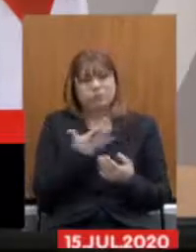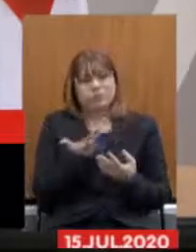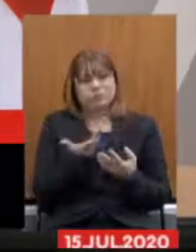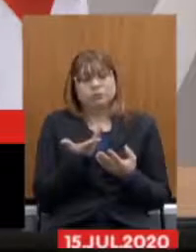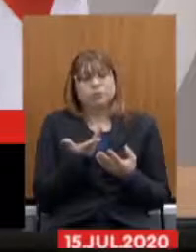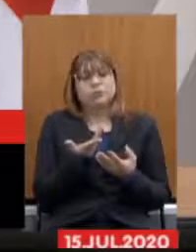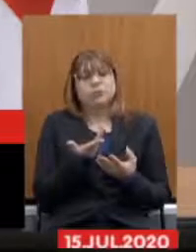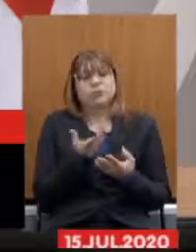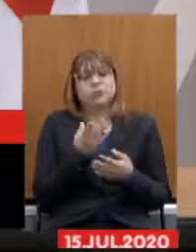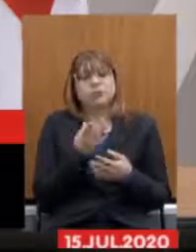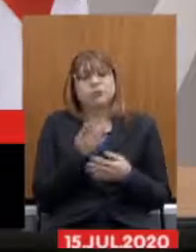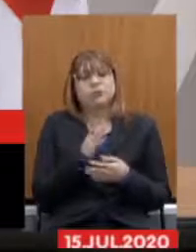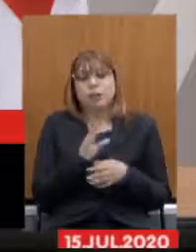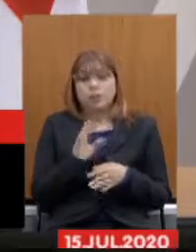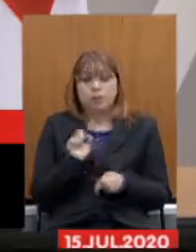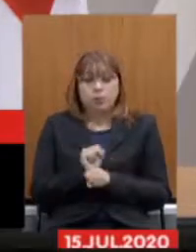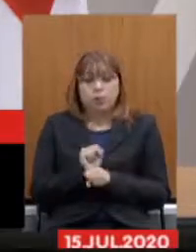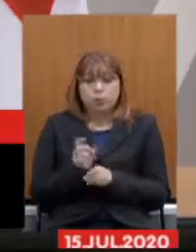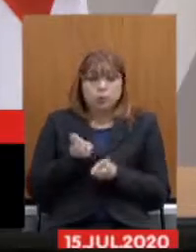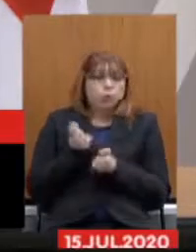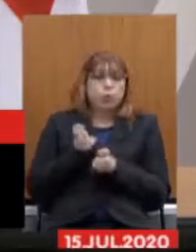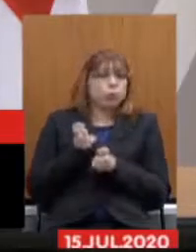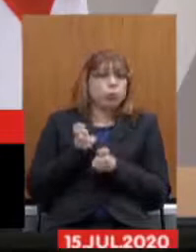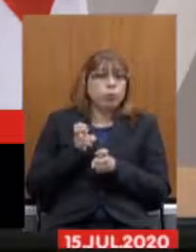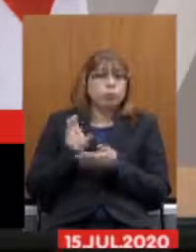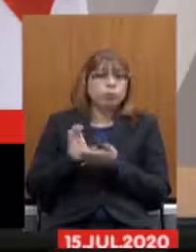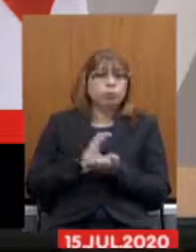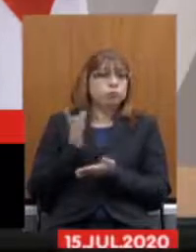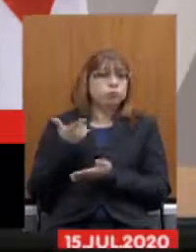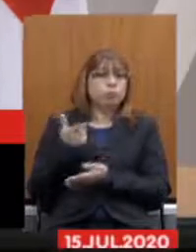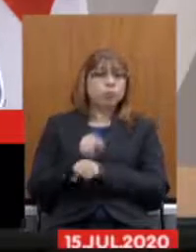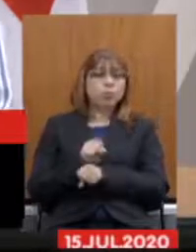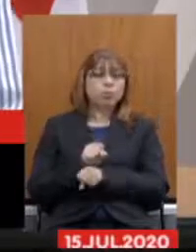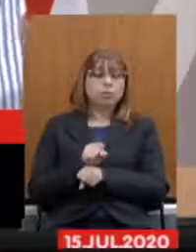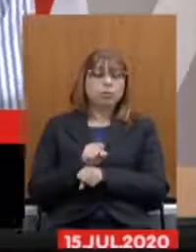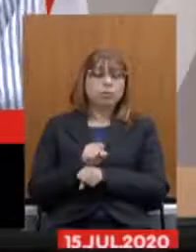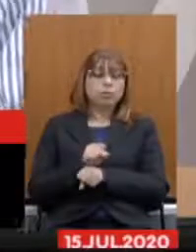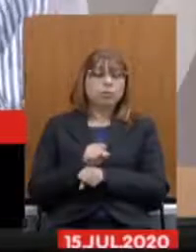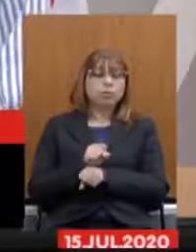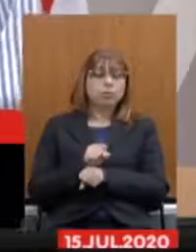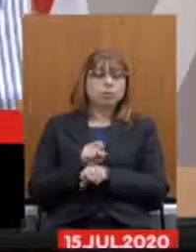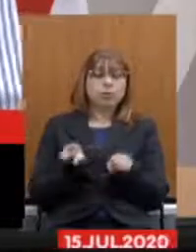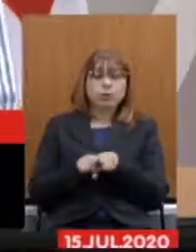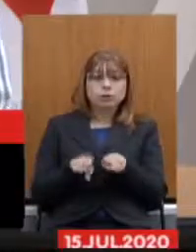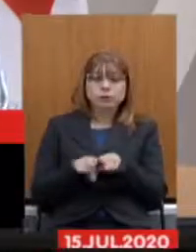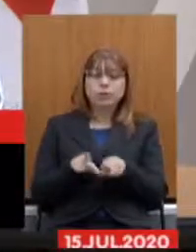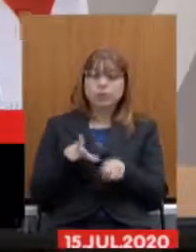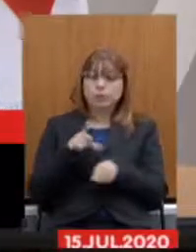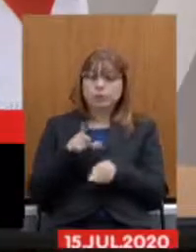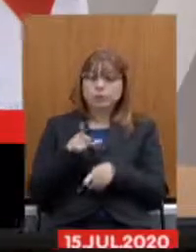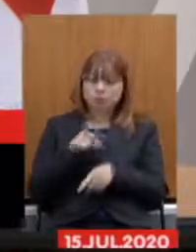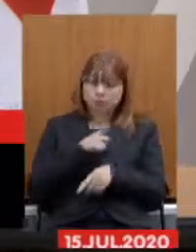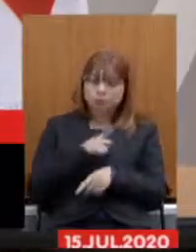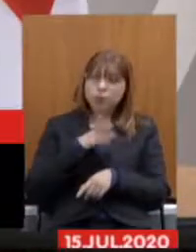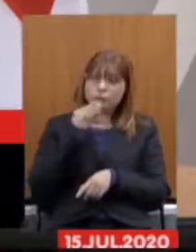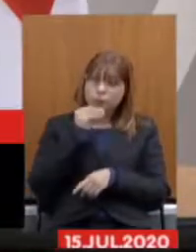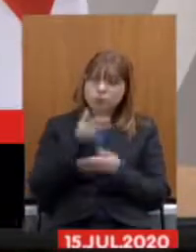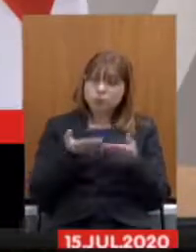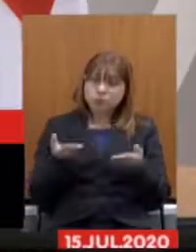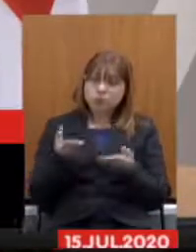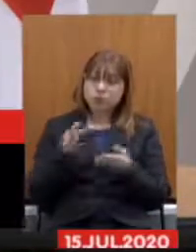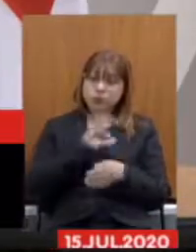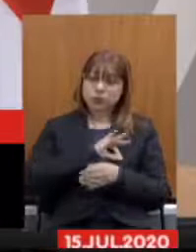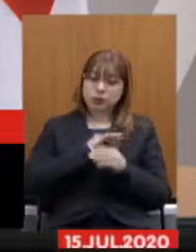receber essas ajudas e temos trabalhadores que estão recebendo salário